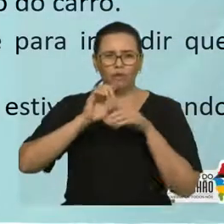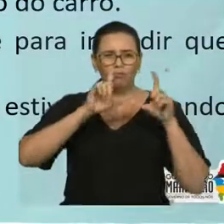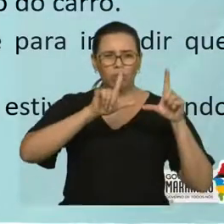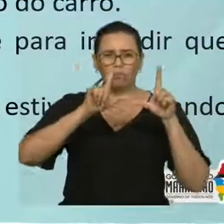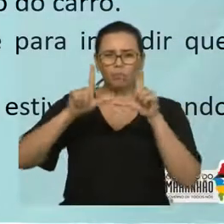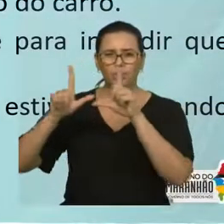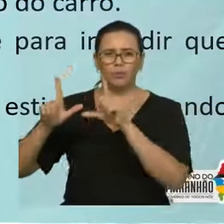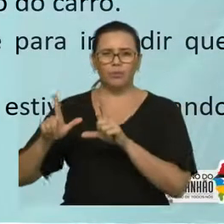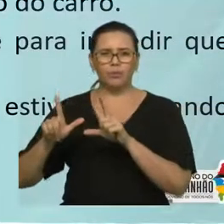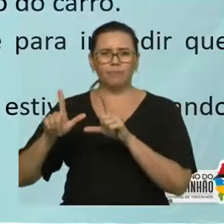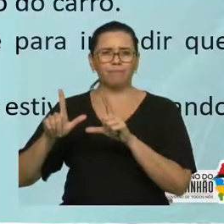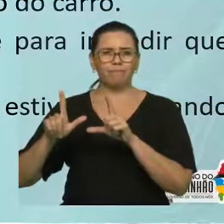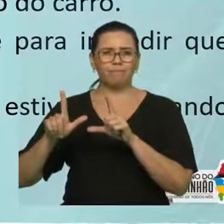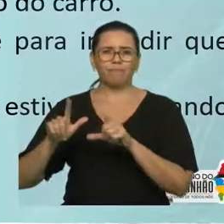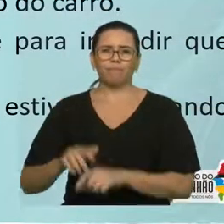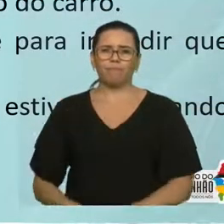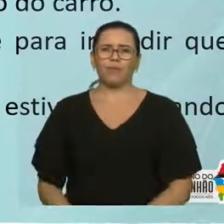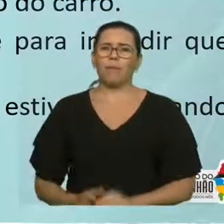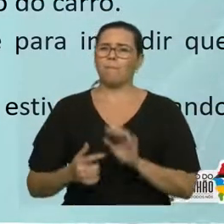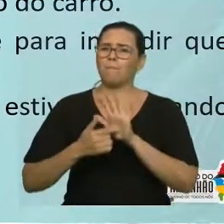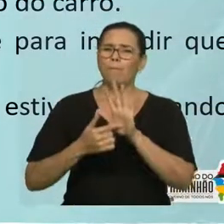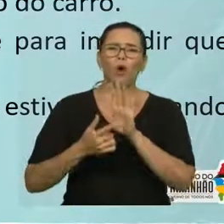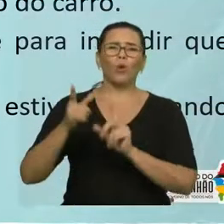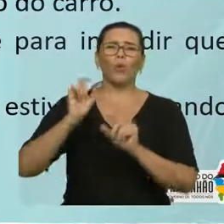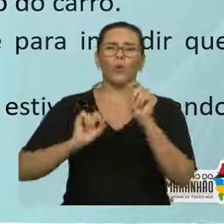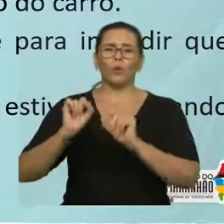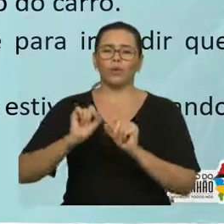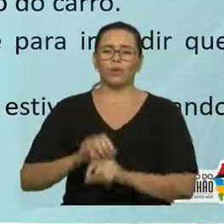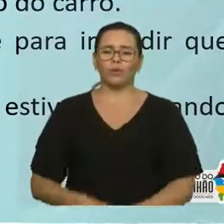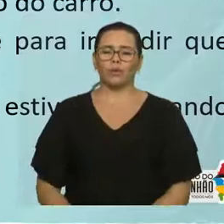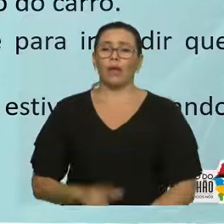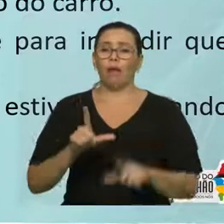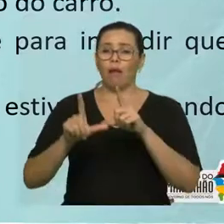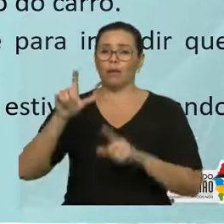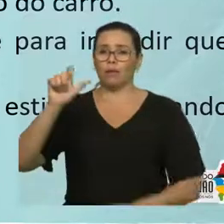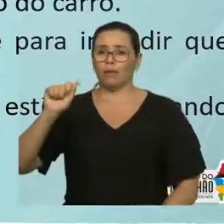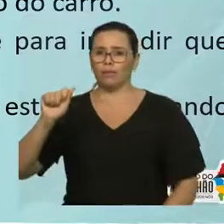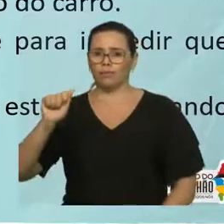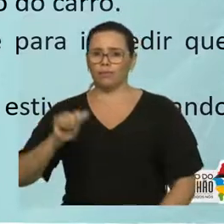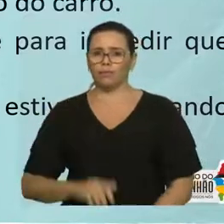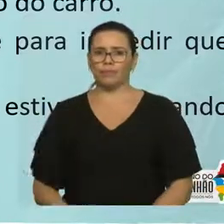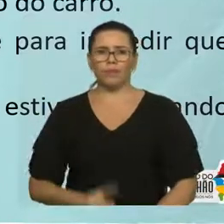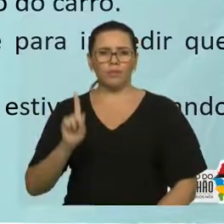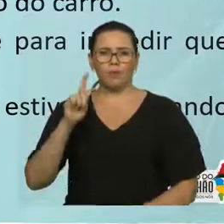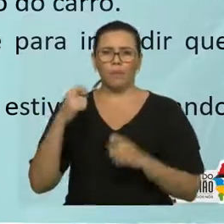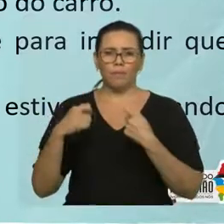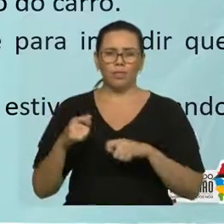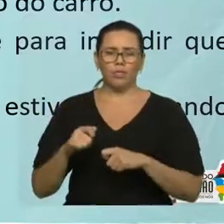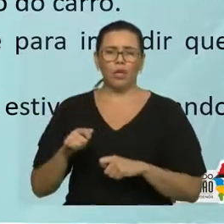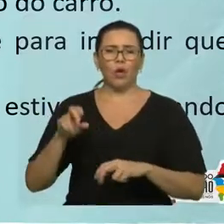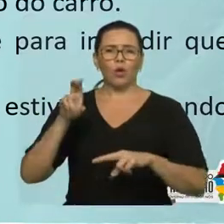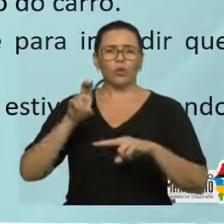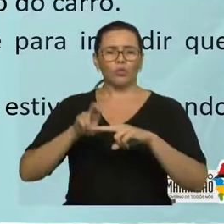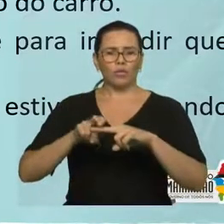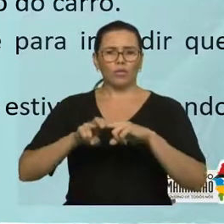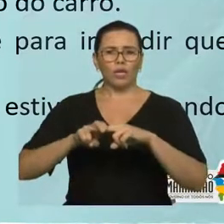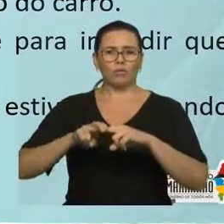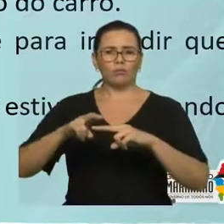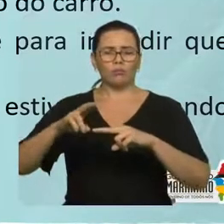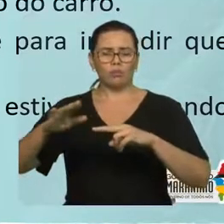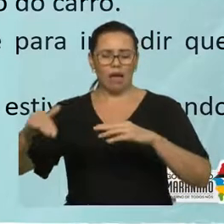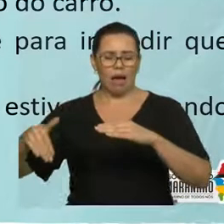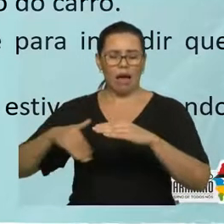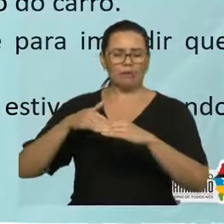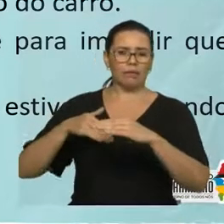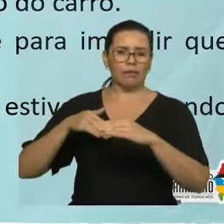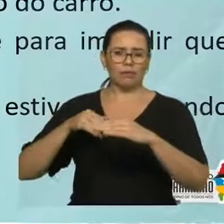conhecimentos de física, pode-se afirmar aqui. Letra A. Não é necessário que os passageiros sentados na parte traseira do carro usem cinto de